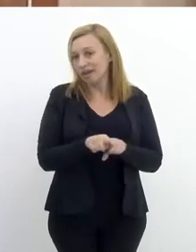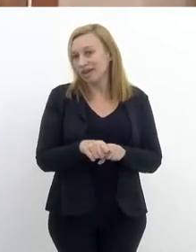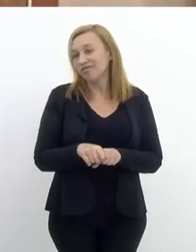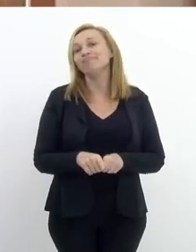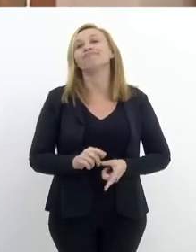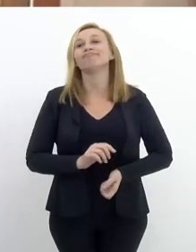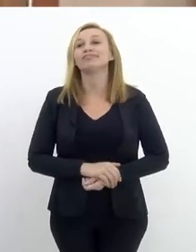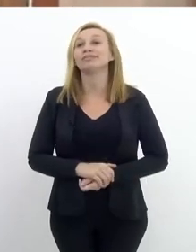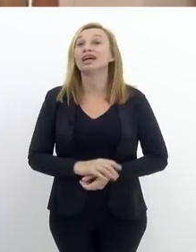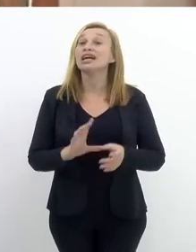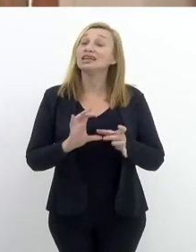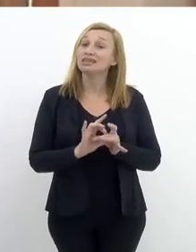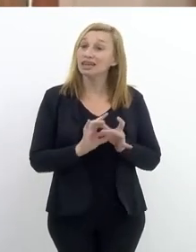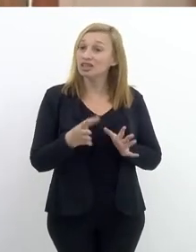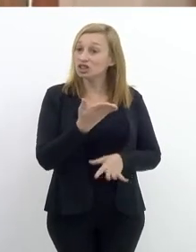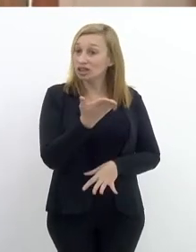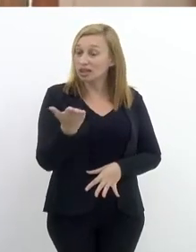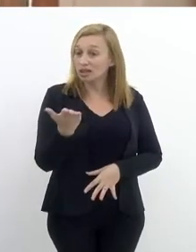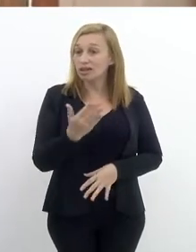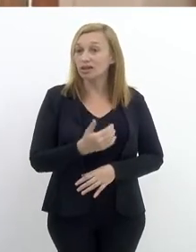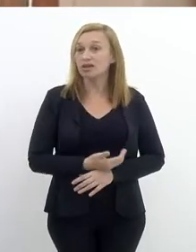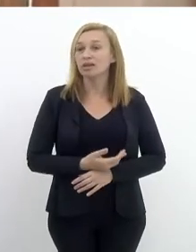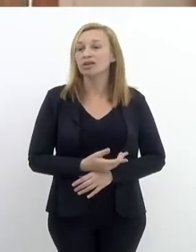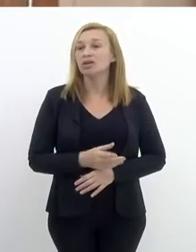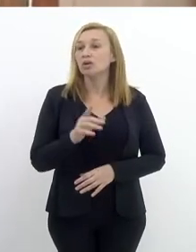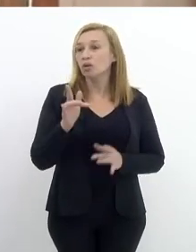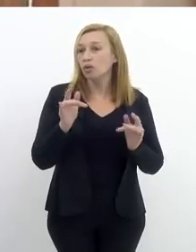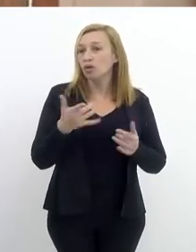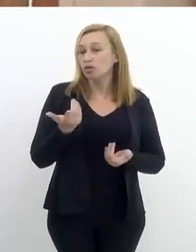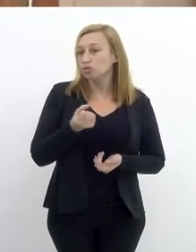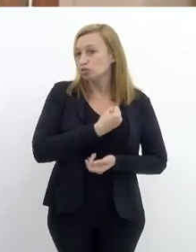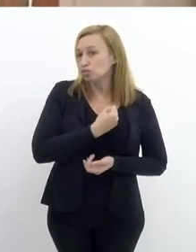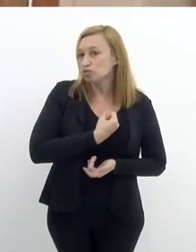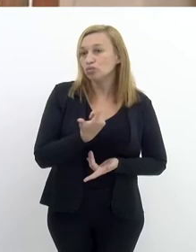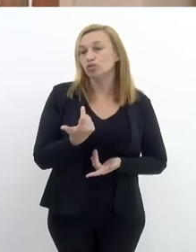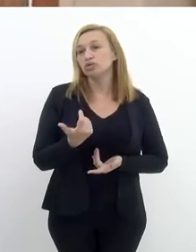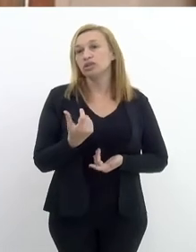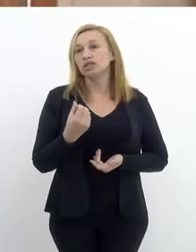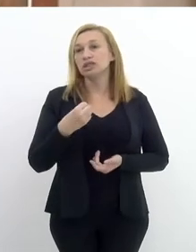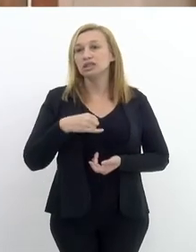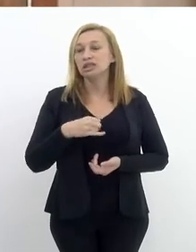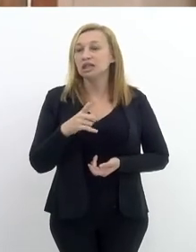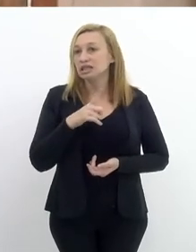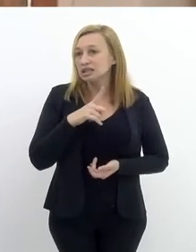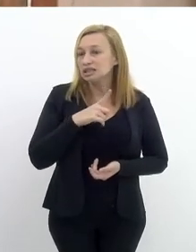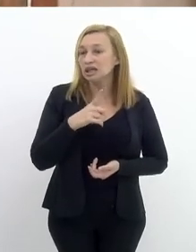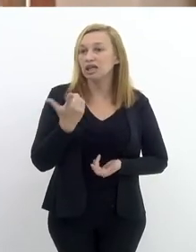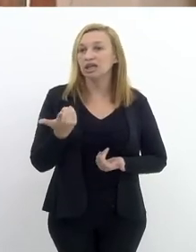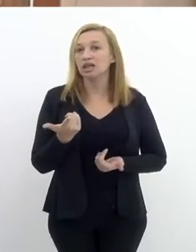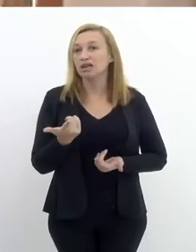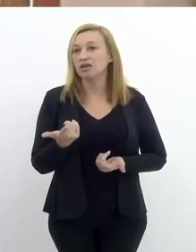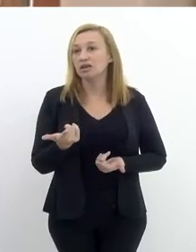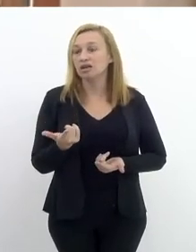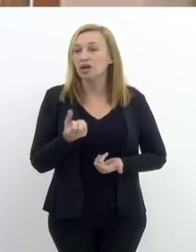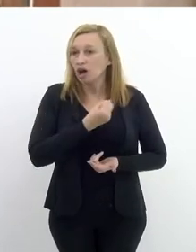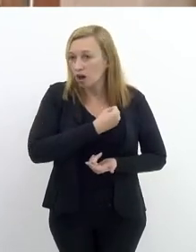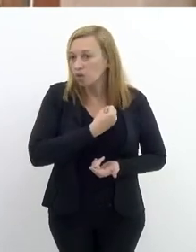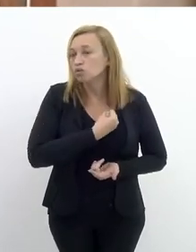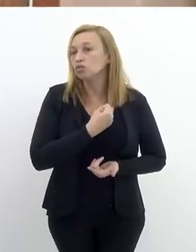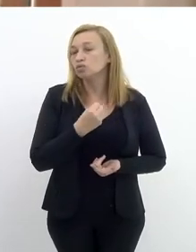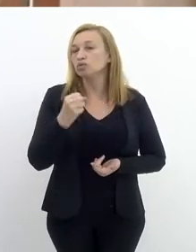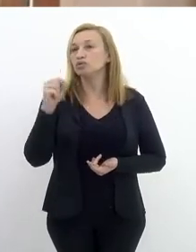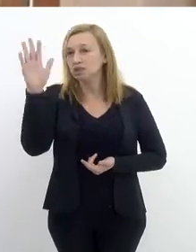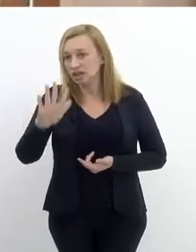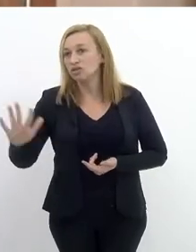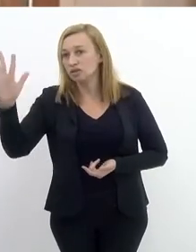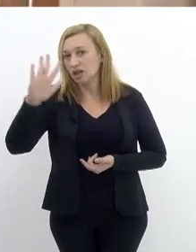muitíssimo também obrigado pela sua participação. Deixe aí os contatos, se tem algum número